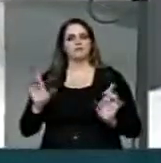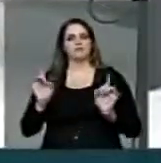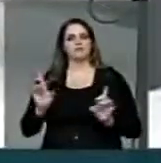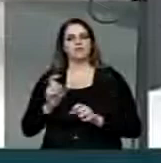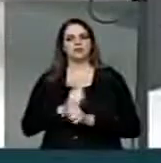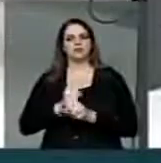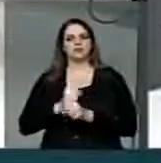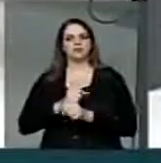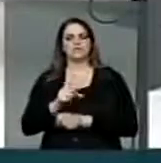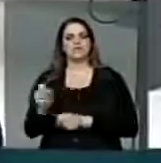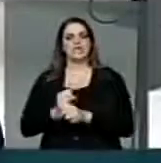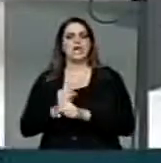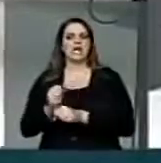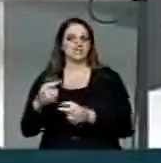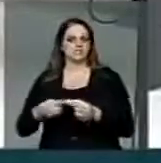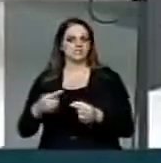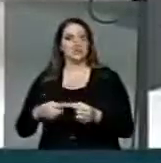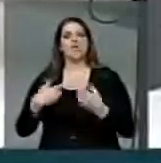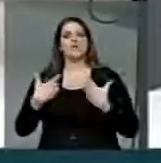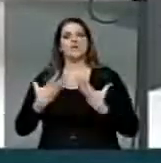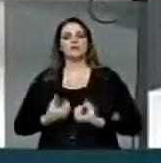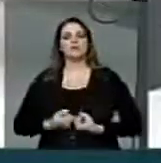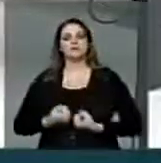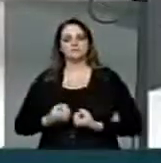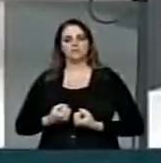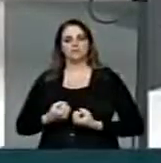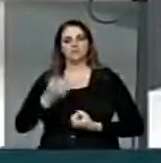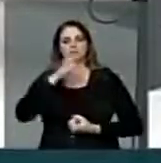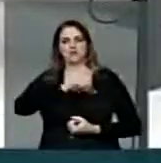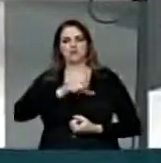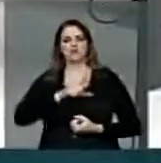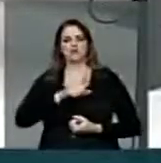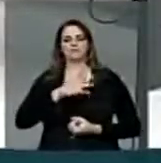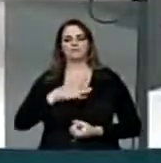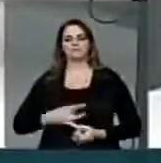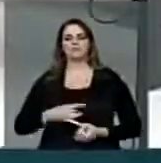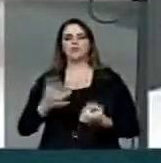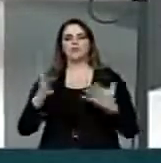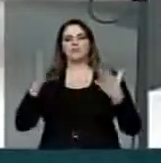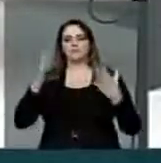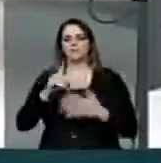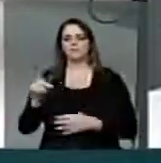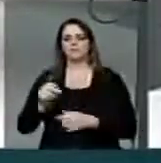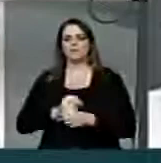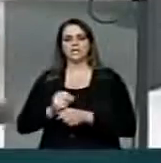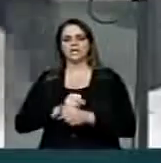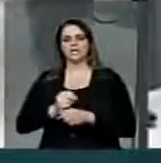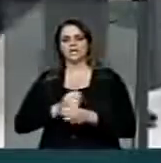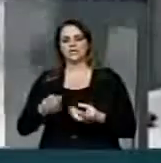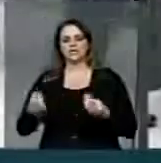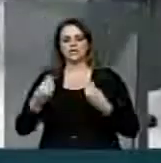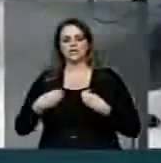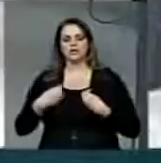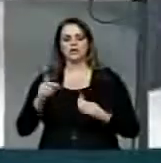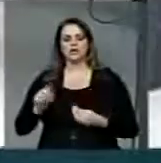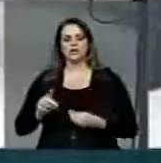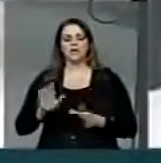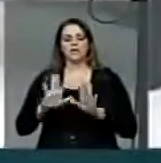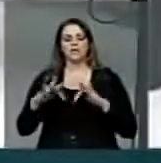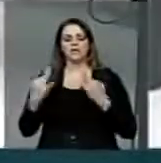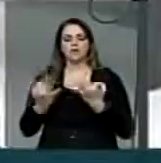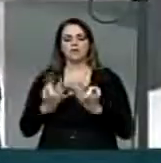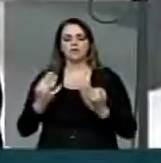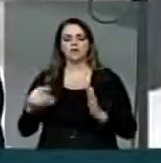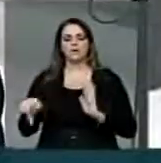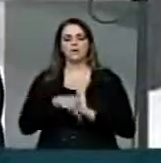centenário, e recebi uma medalha comemorativa do centenário, cedida pela família do